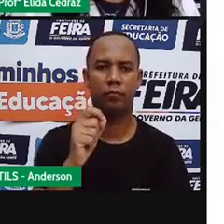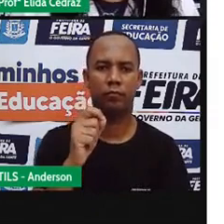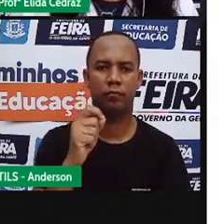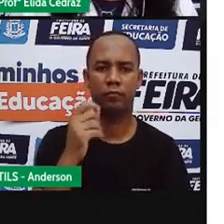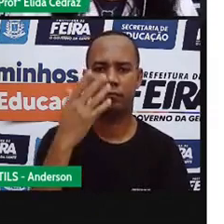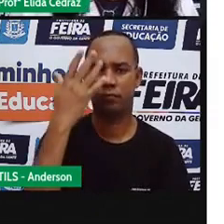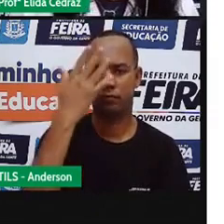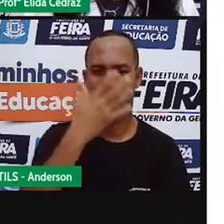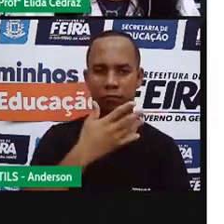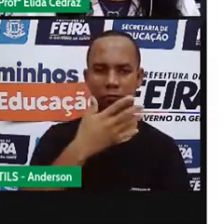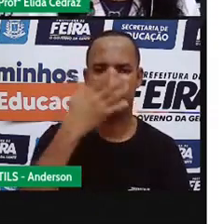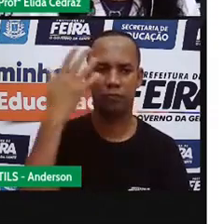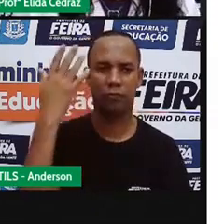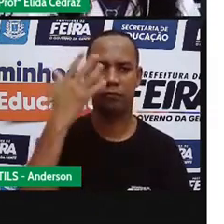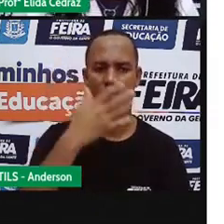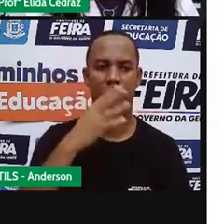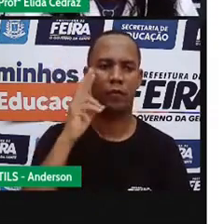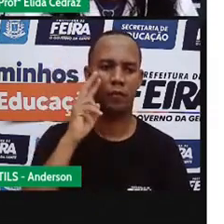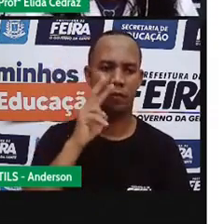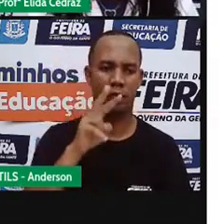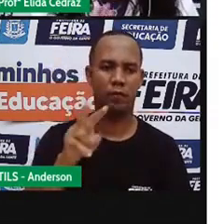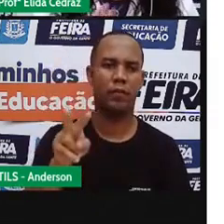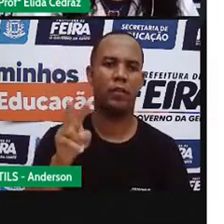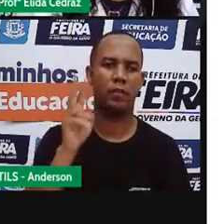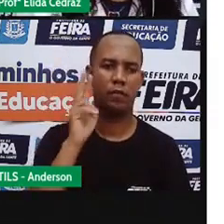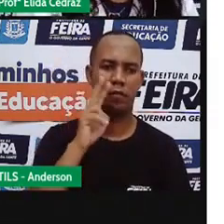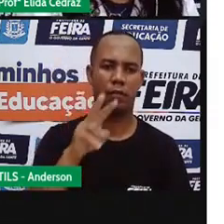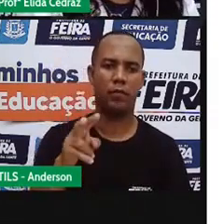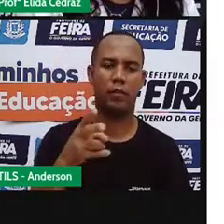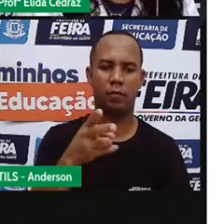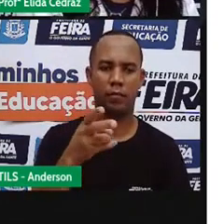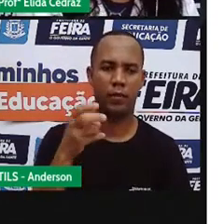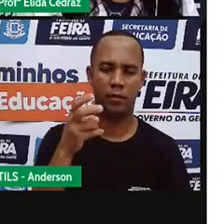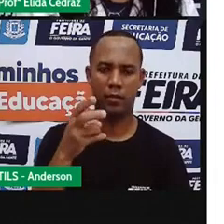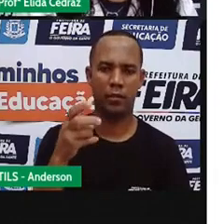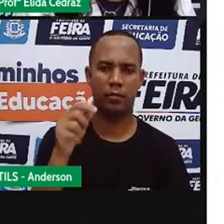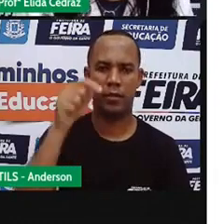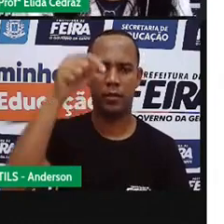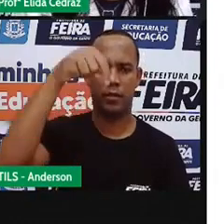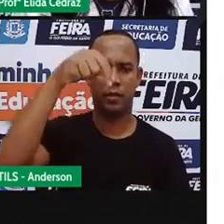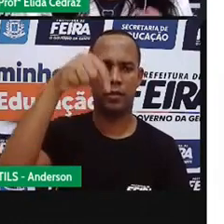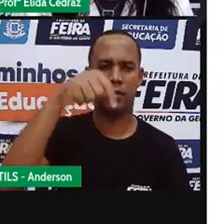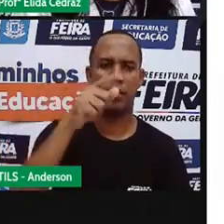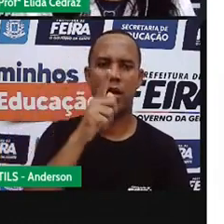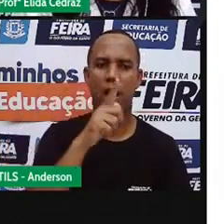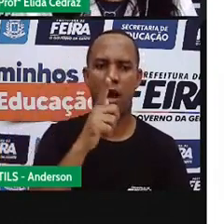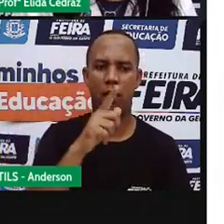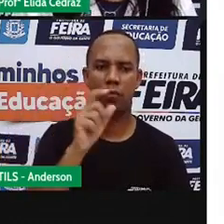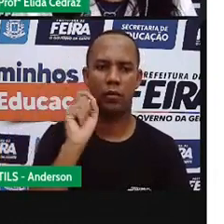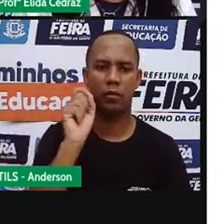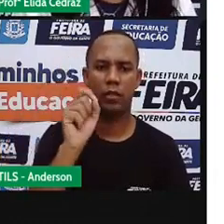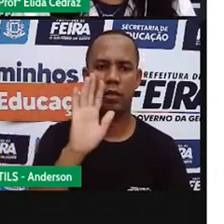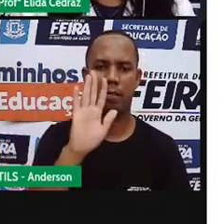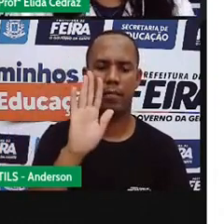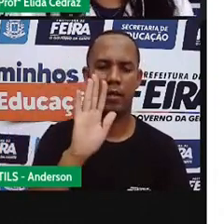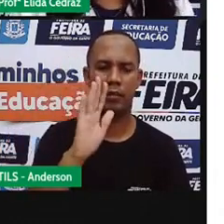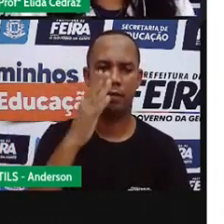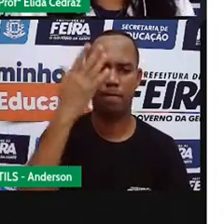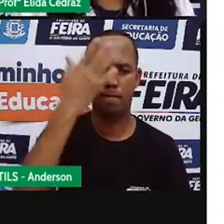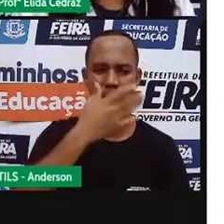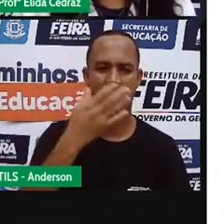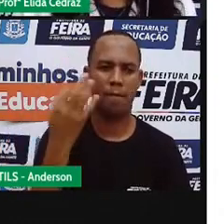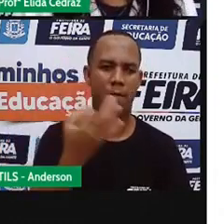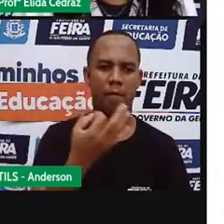translúcido. Por quê? Porque você percebe o líquido lá dentro, mas você não enxerga a constata nitidez.